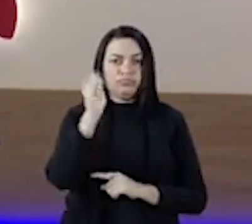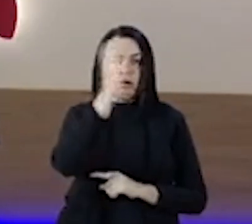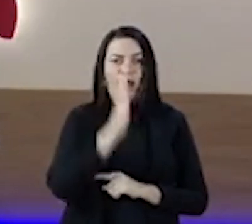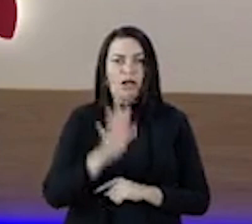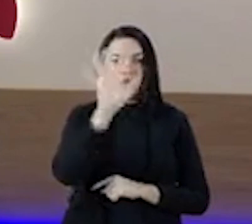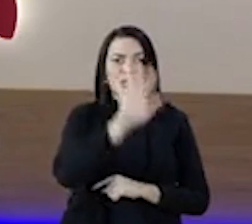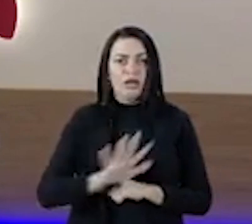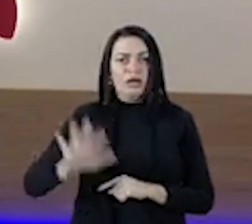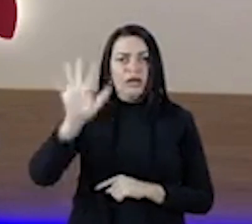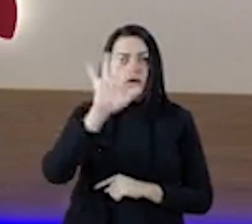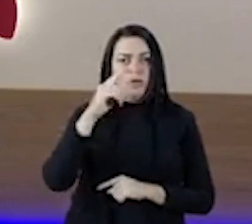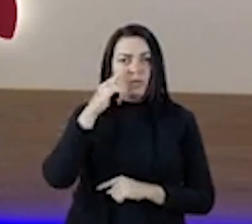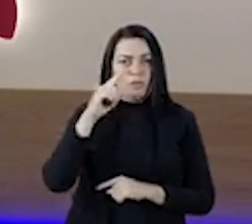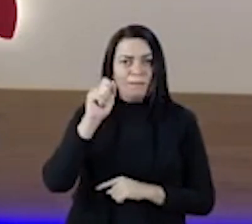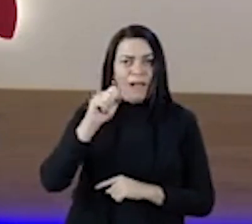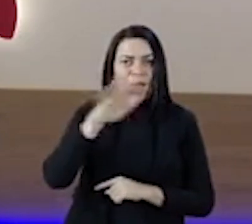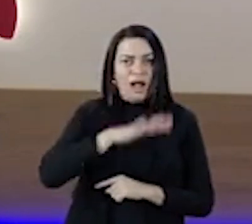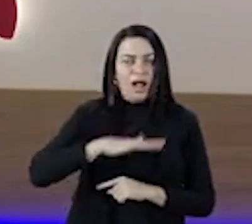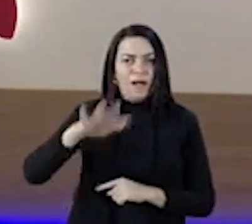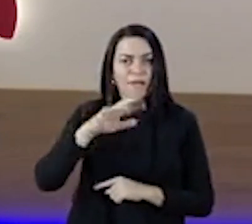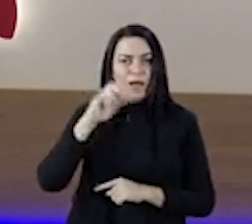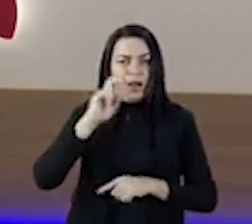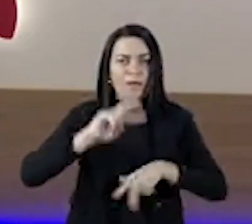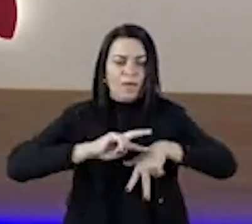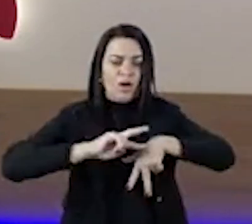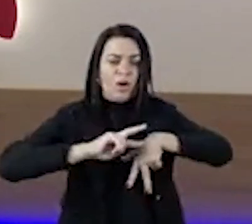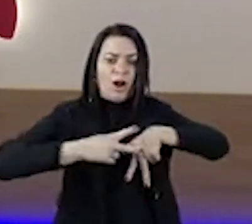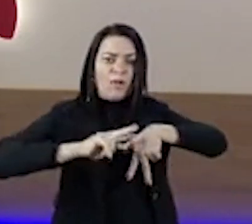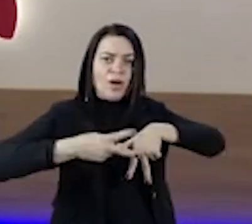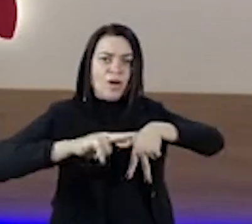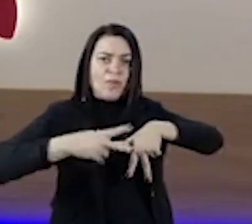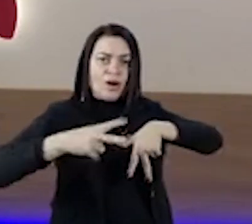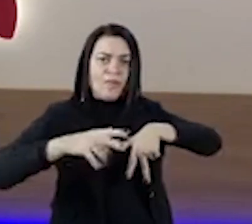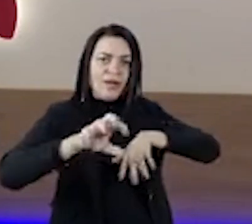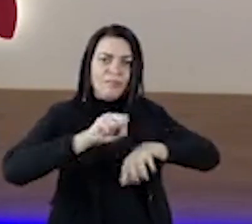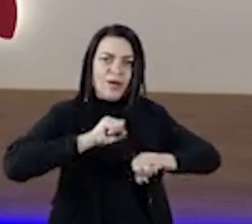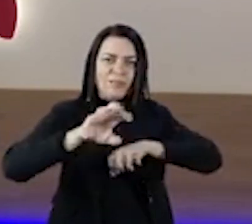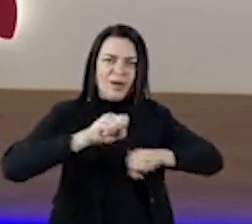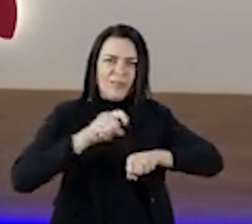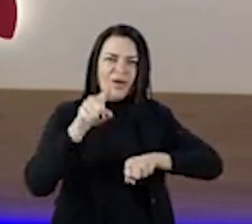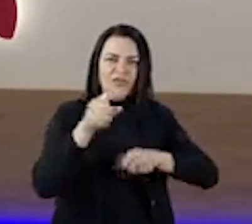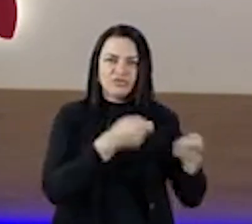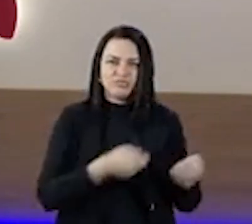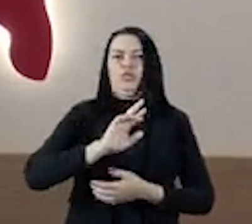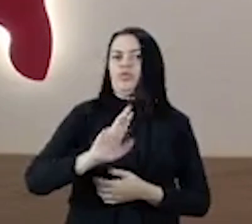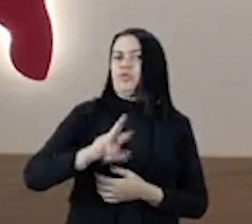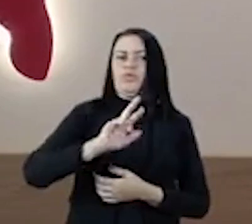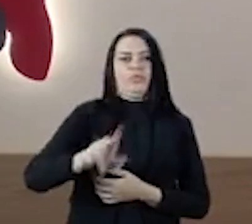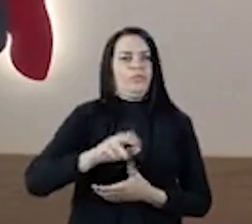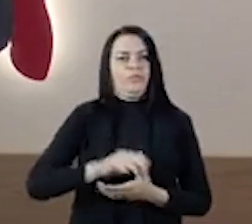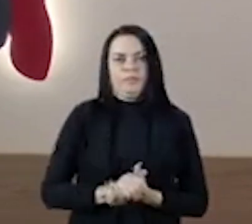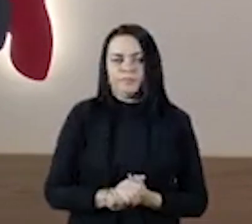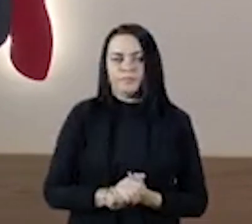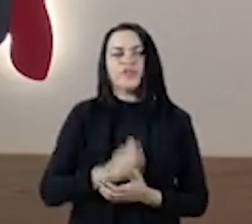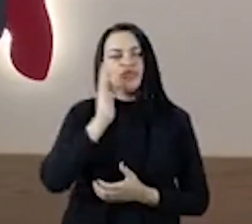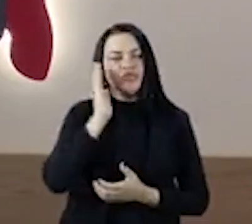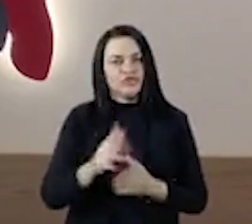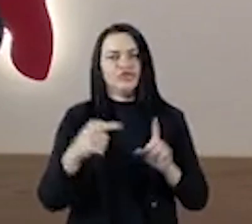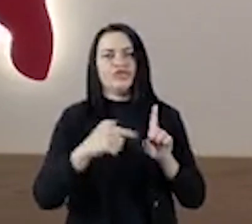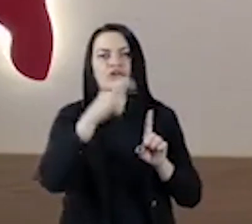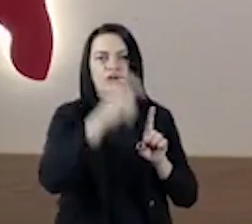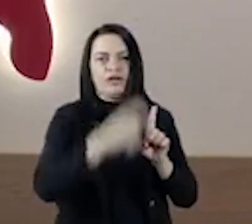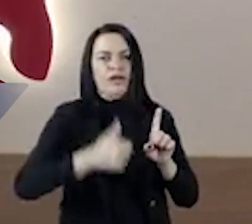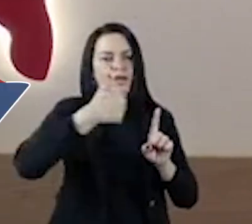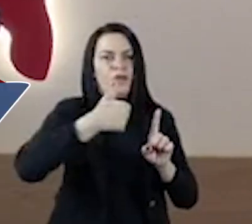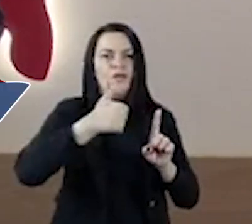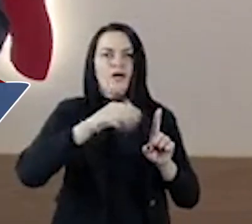voltaram a contrair a Covid-19 Elas estão sendo acompanhadas pelo sistema estadual de saúde Nós temos já casos